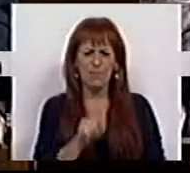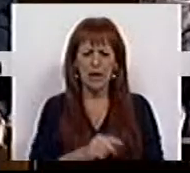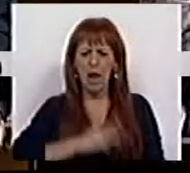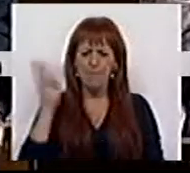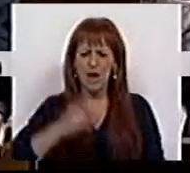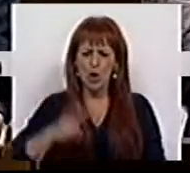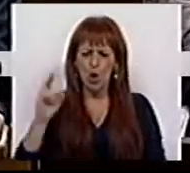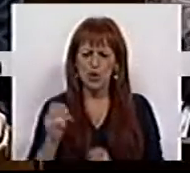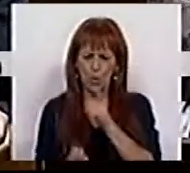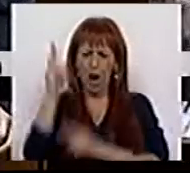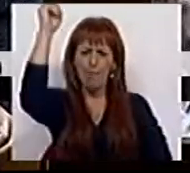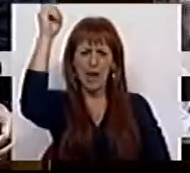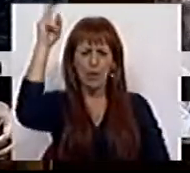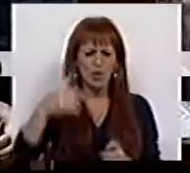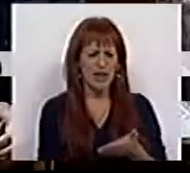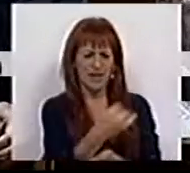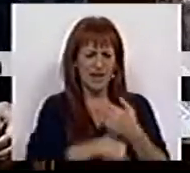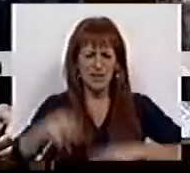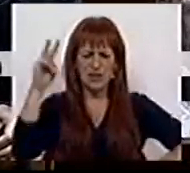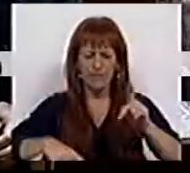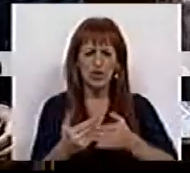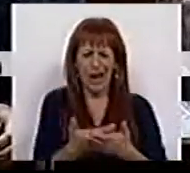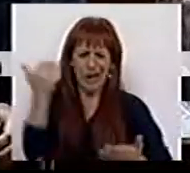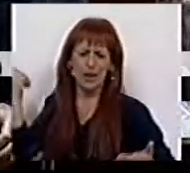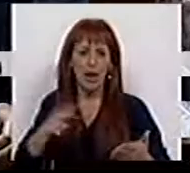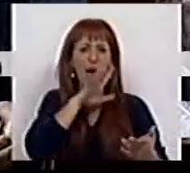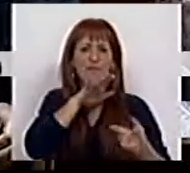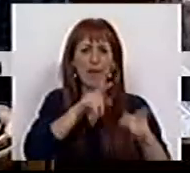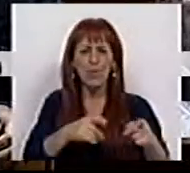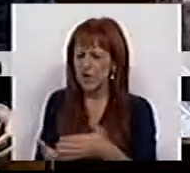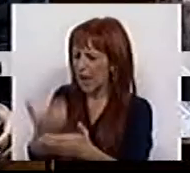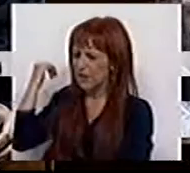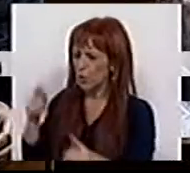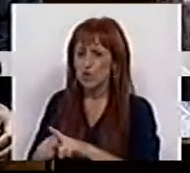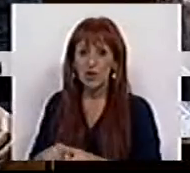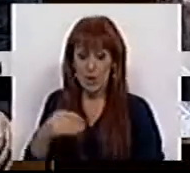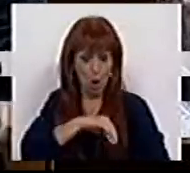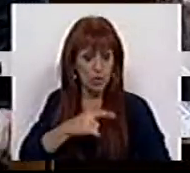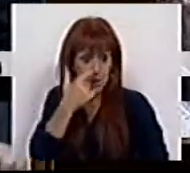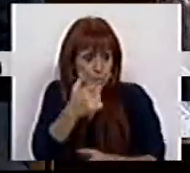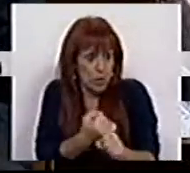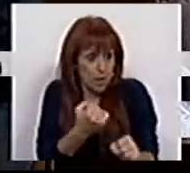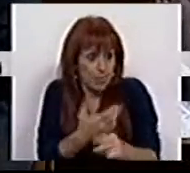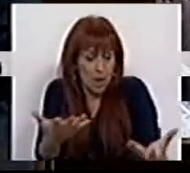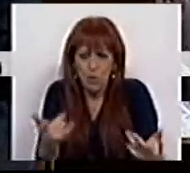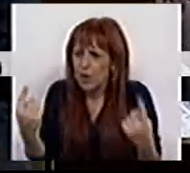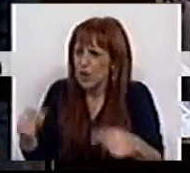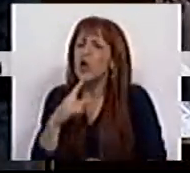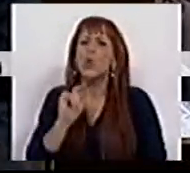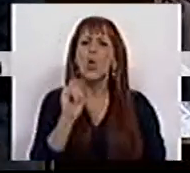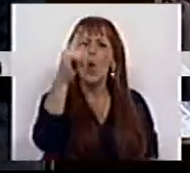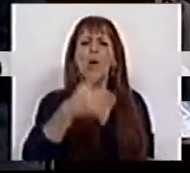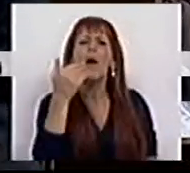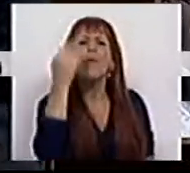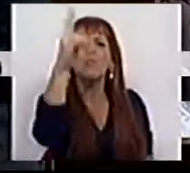milhões de euros de aumento de receita fiscal retirada às famílias, retirada aos rendimentos de quem trabalha e tem um nome